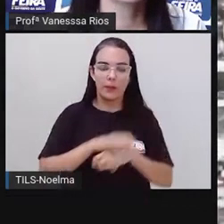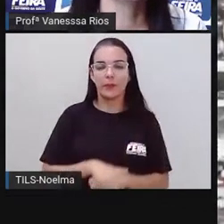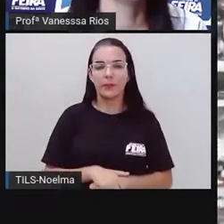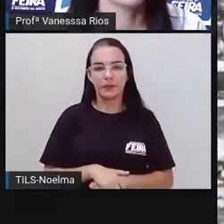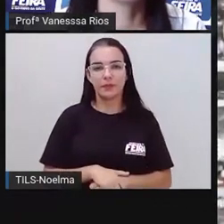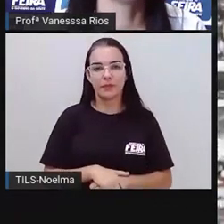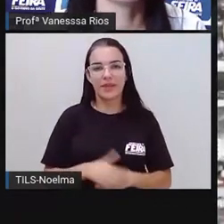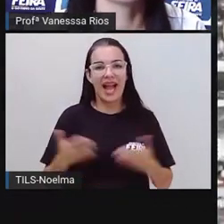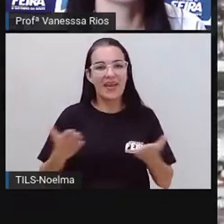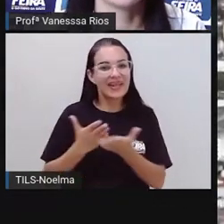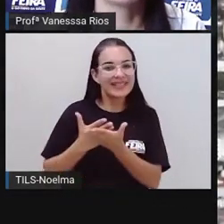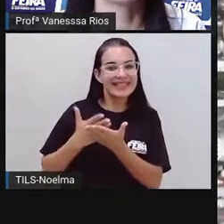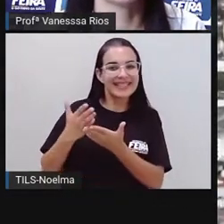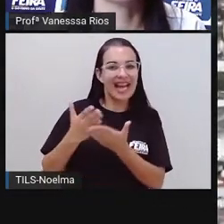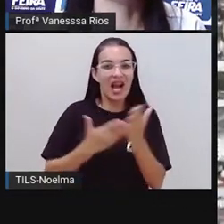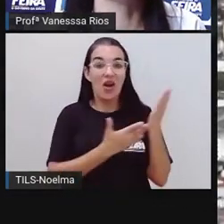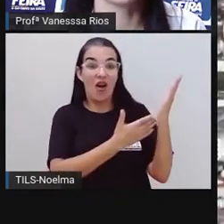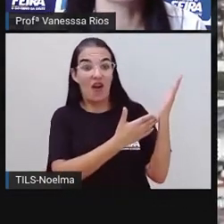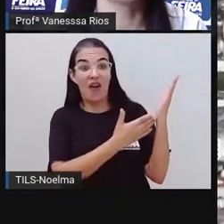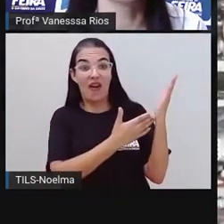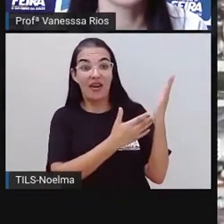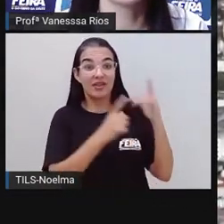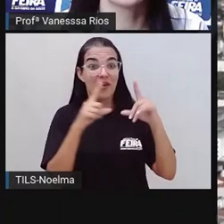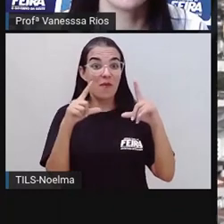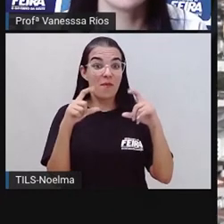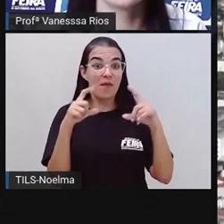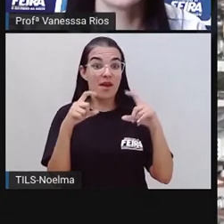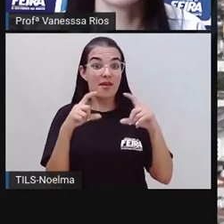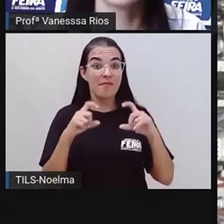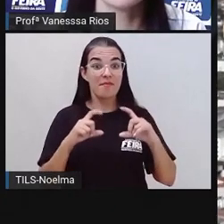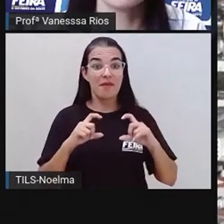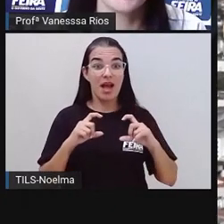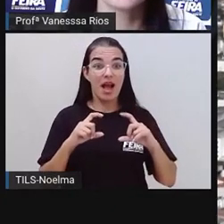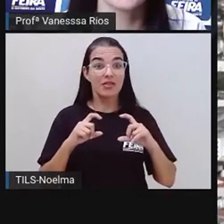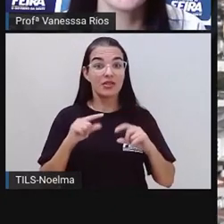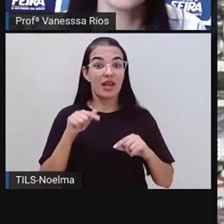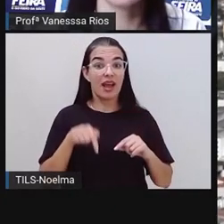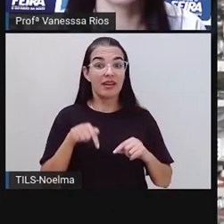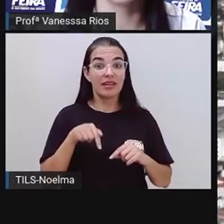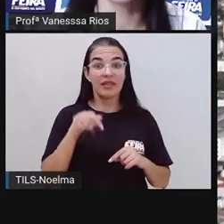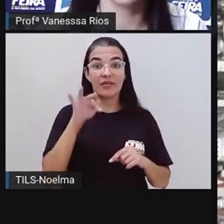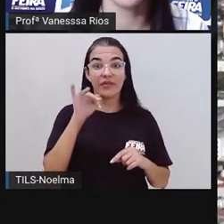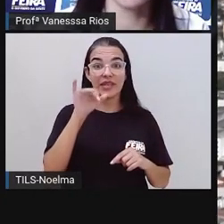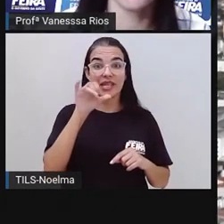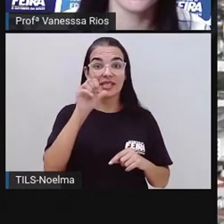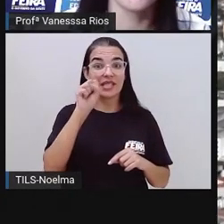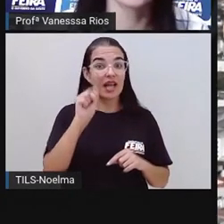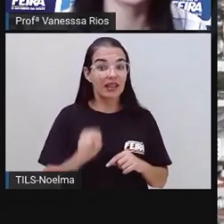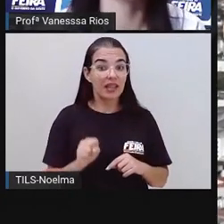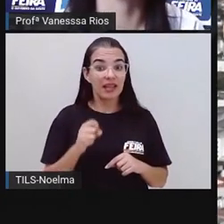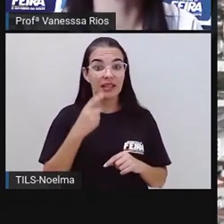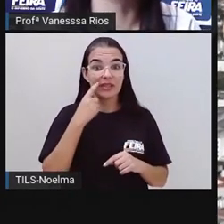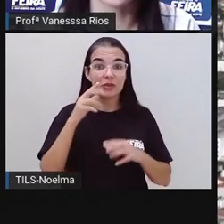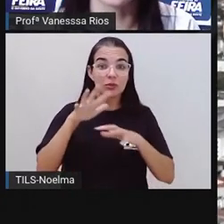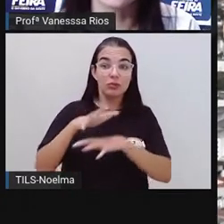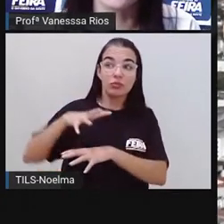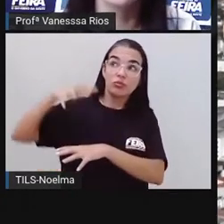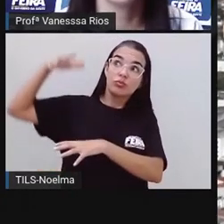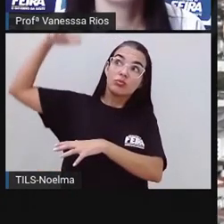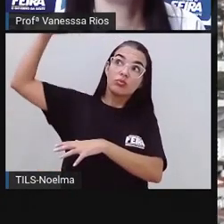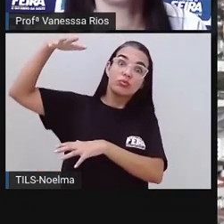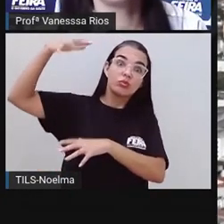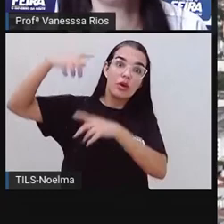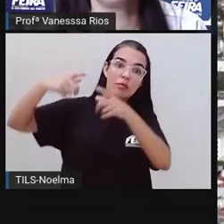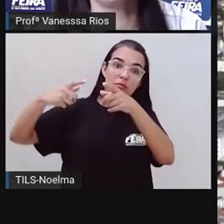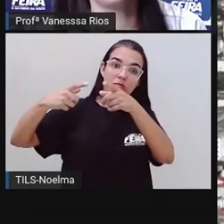Para iniciarmos, a pró traz justamente a observação de uma imagem, né? Uma fotografia tirada do alto,